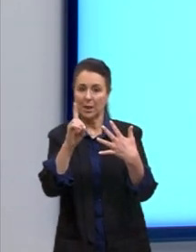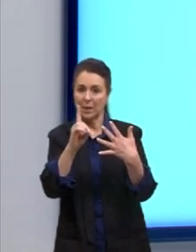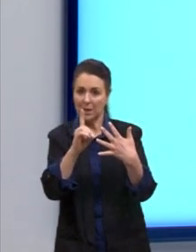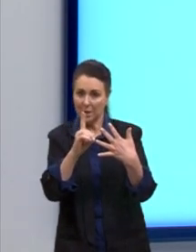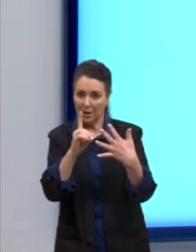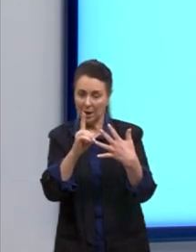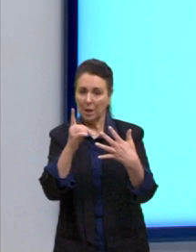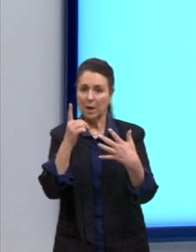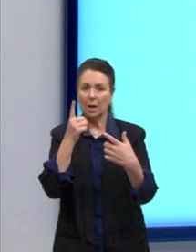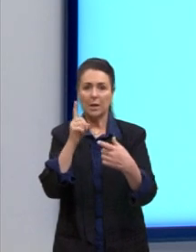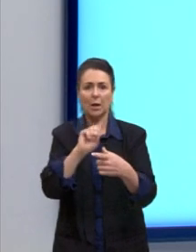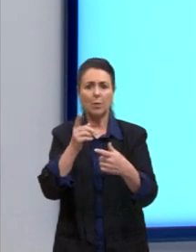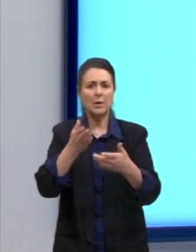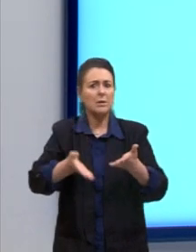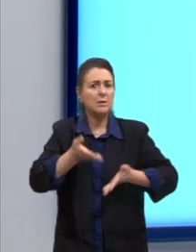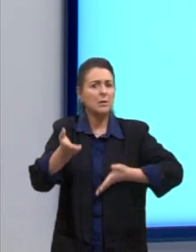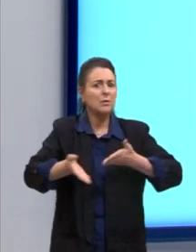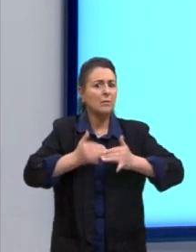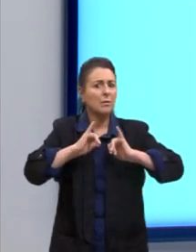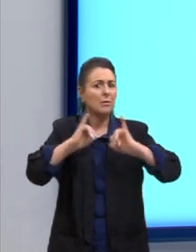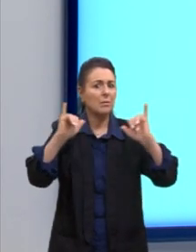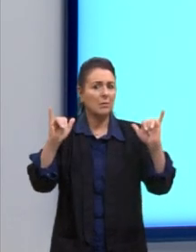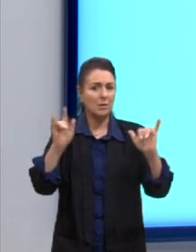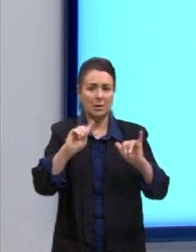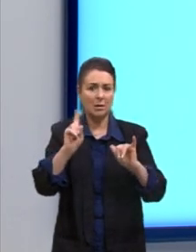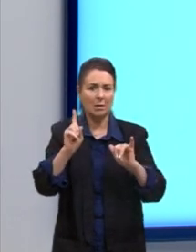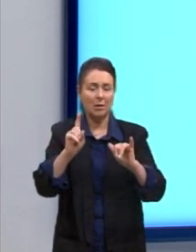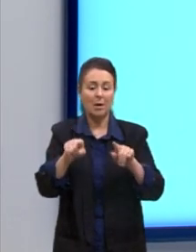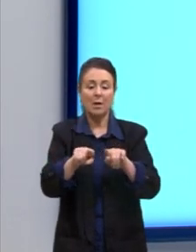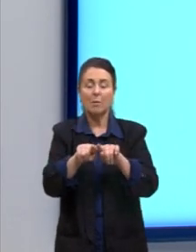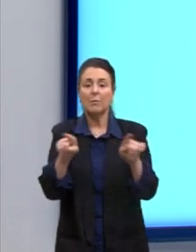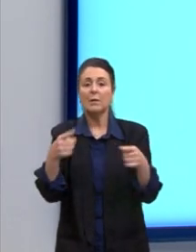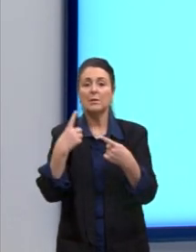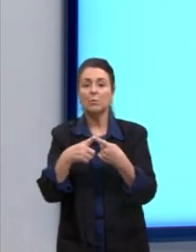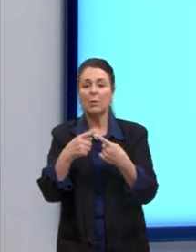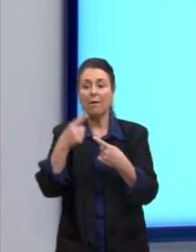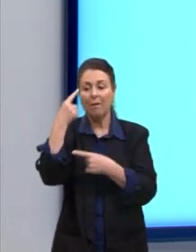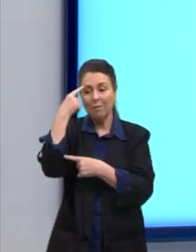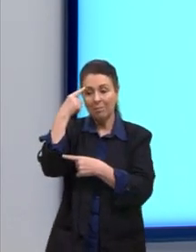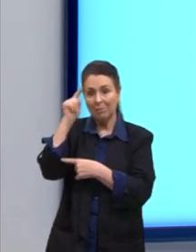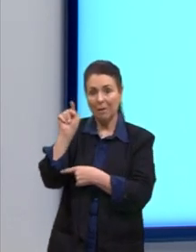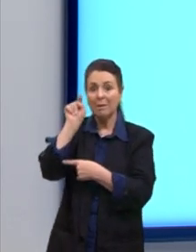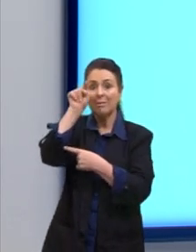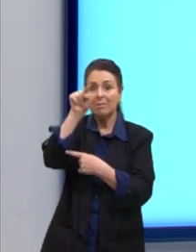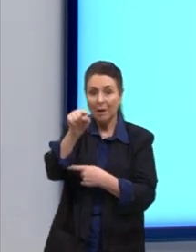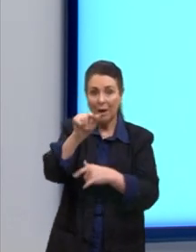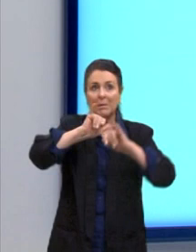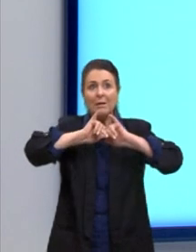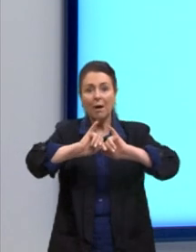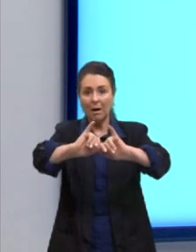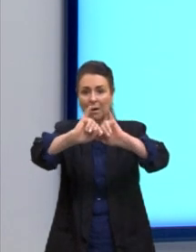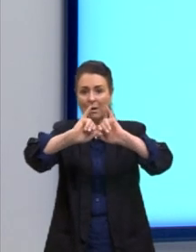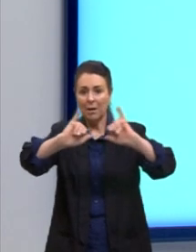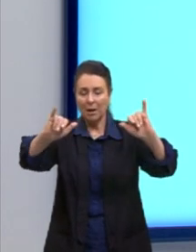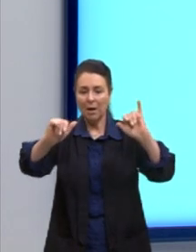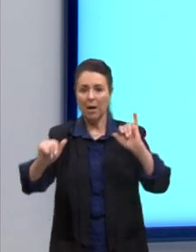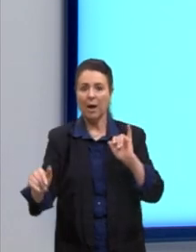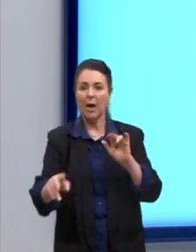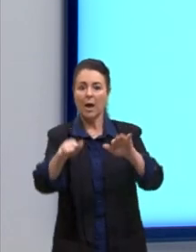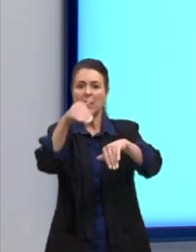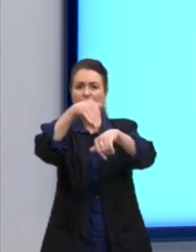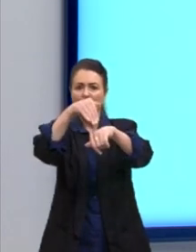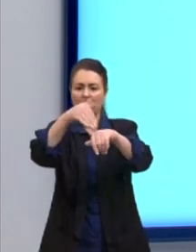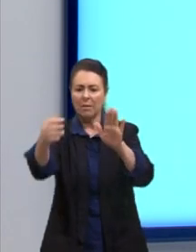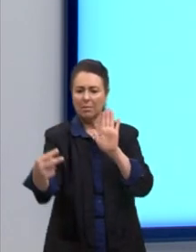ele está incentivando campanhas ambientalistas, mas porque a ideia desta campanha é alertar a população